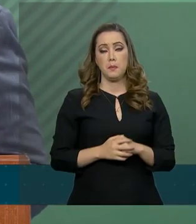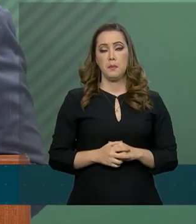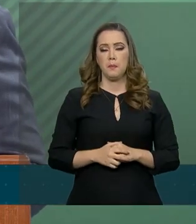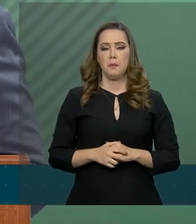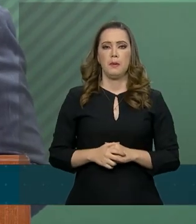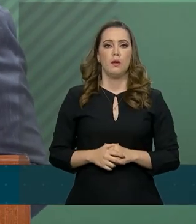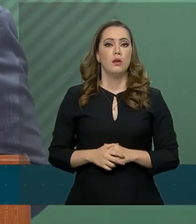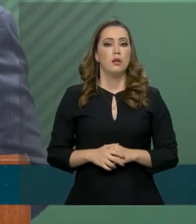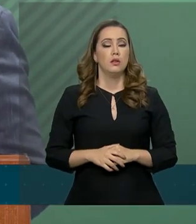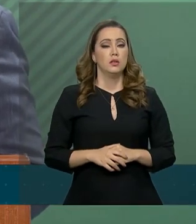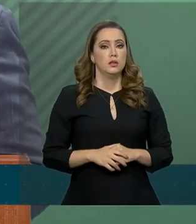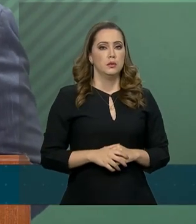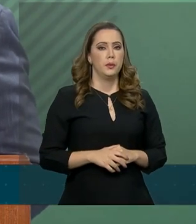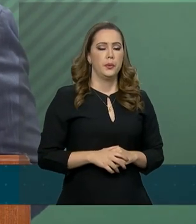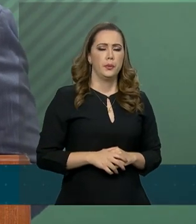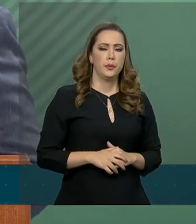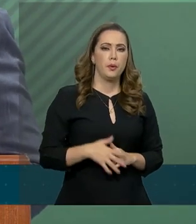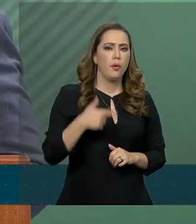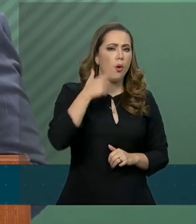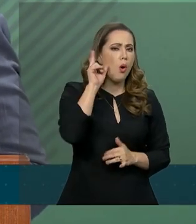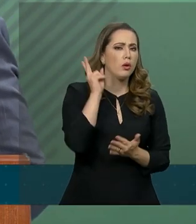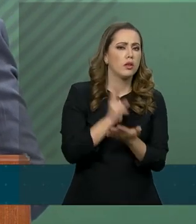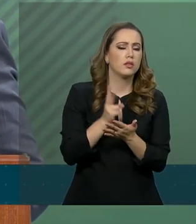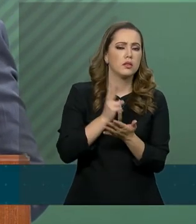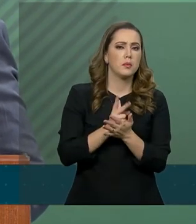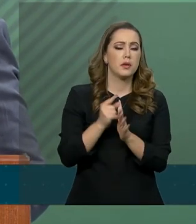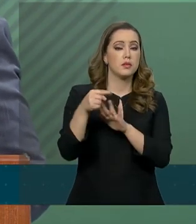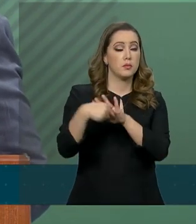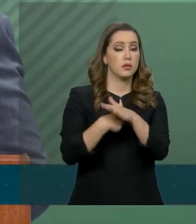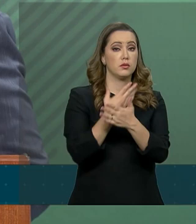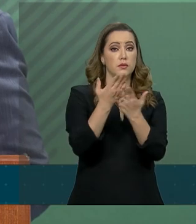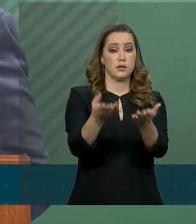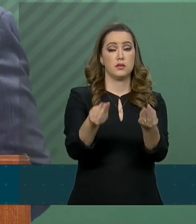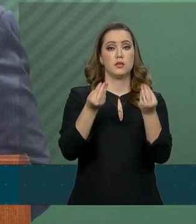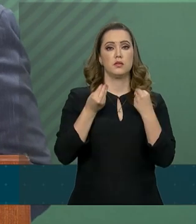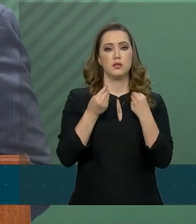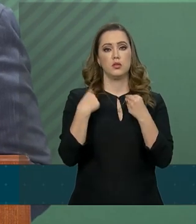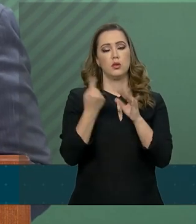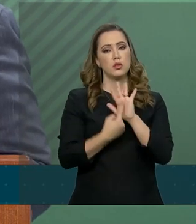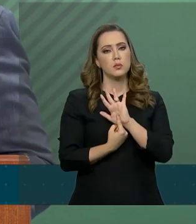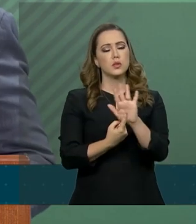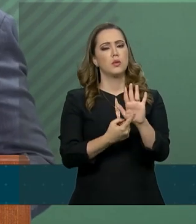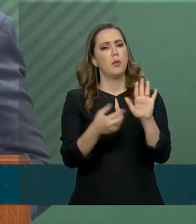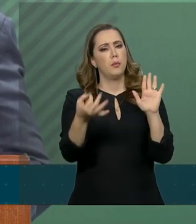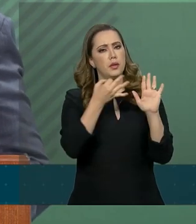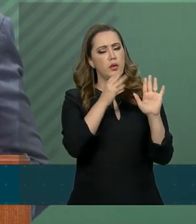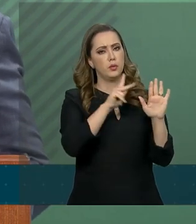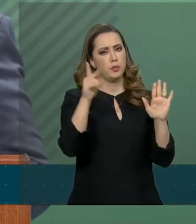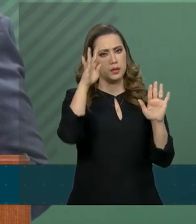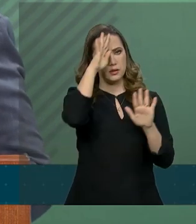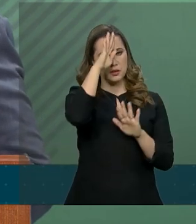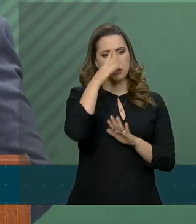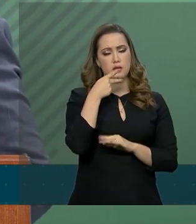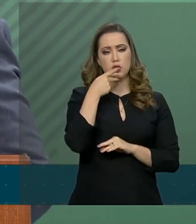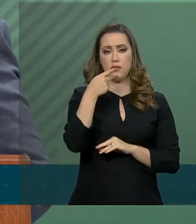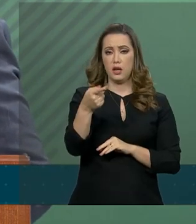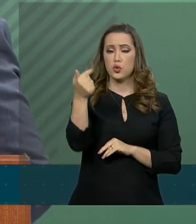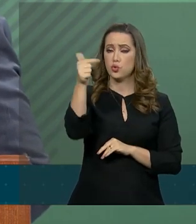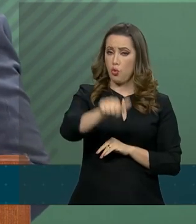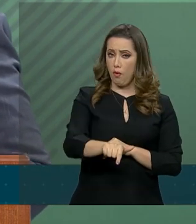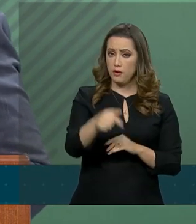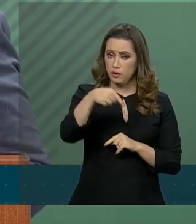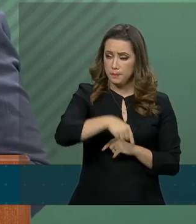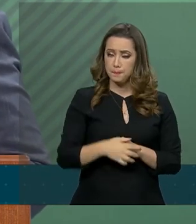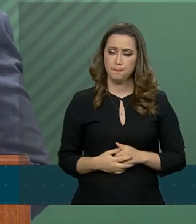pergunta por você elaborada, nós colocamos, clara, posição do presidente e eu quero reforçar essa posição.